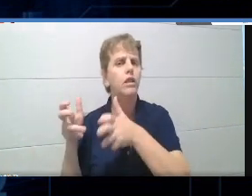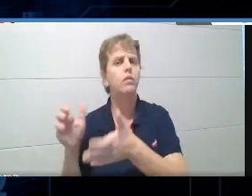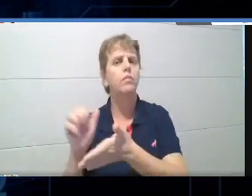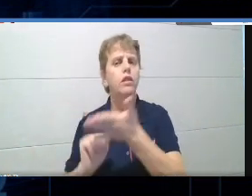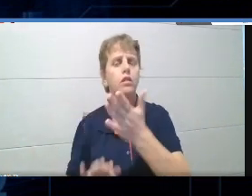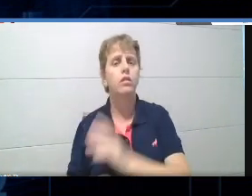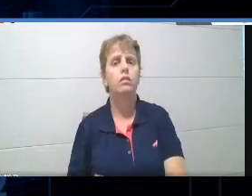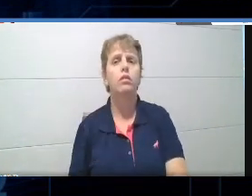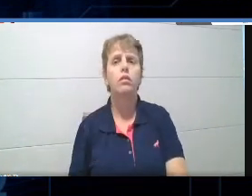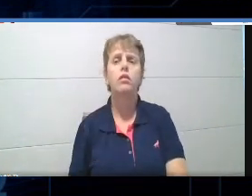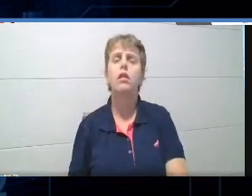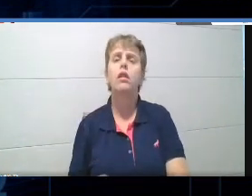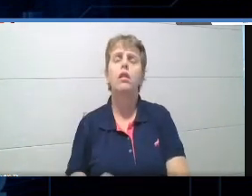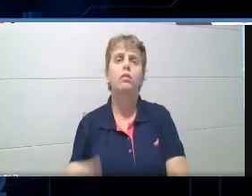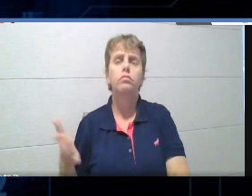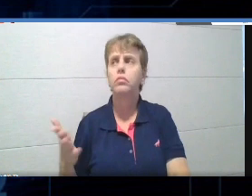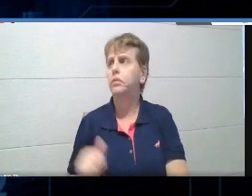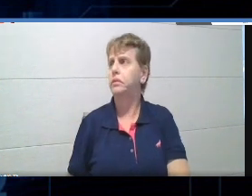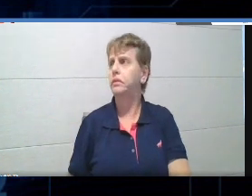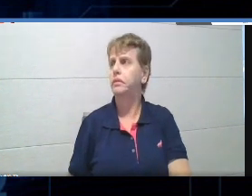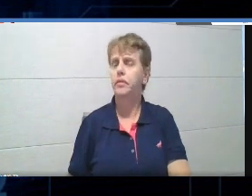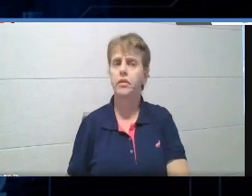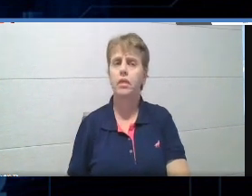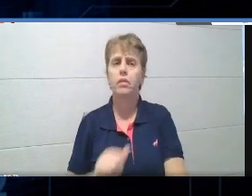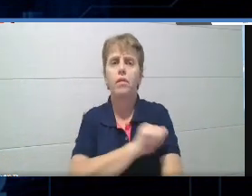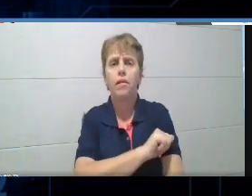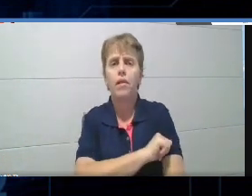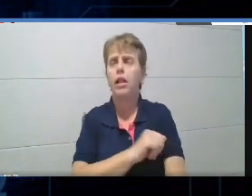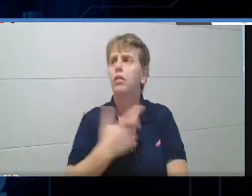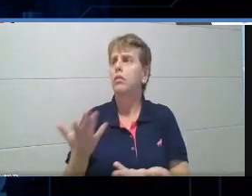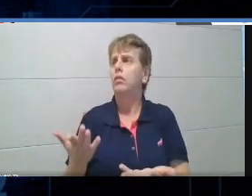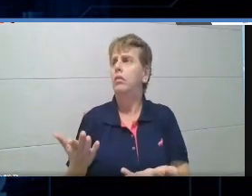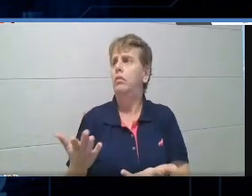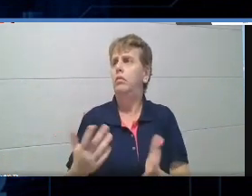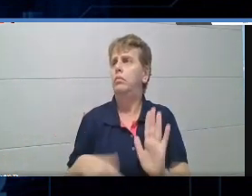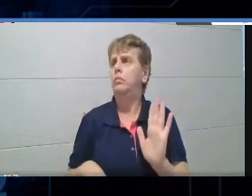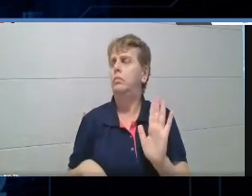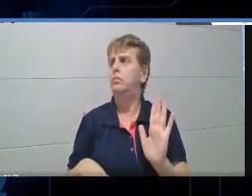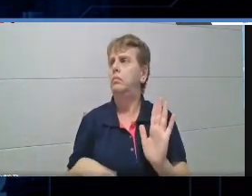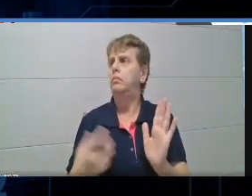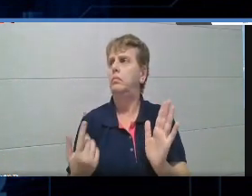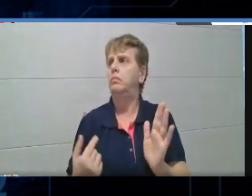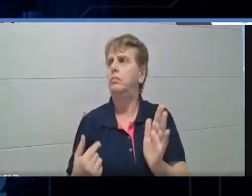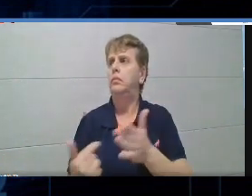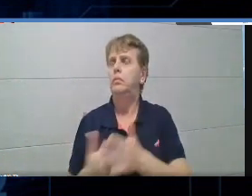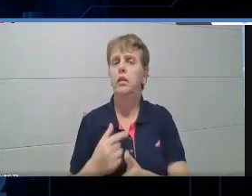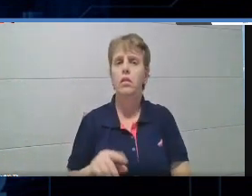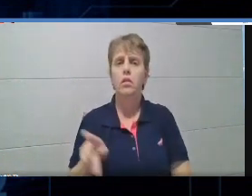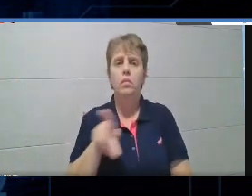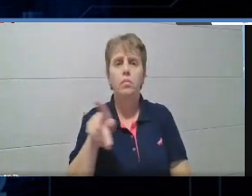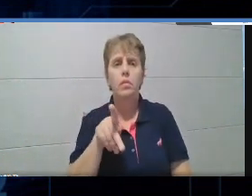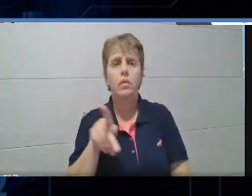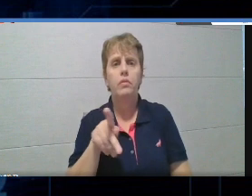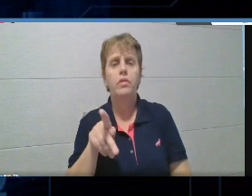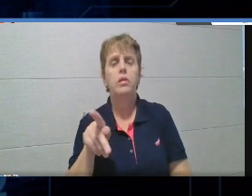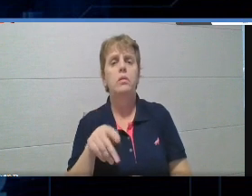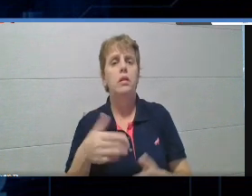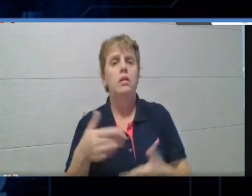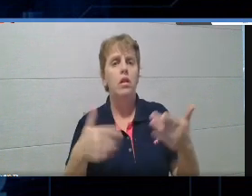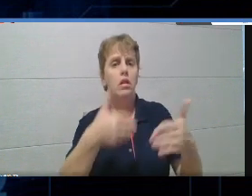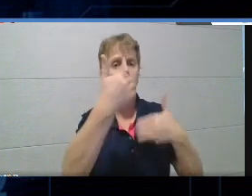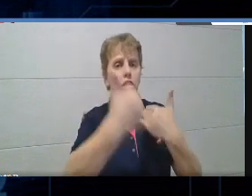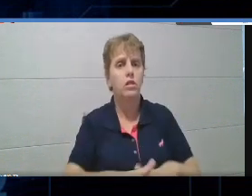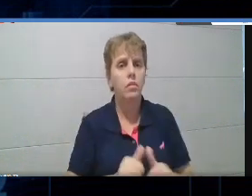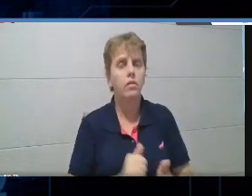assim, professora, olha o que caiu na prova, se um, eu tive vontade de responder a bobagem, diz o aluno para mim, né, se um fulano pular de um penhasco de